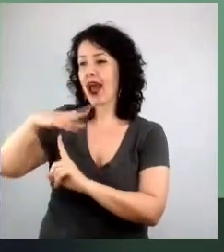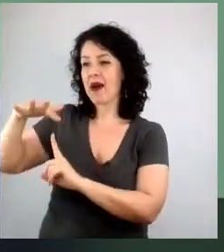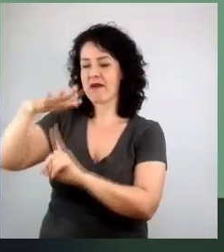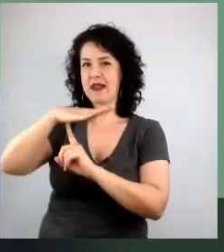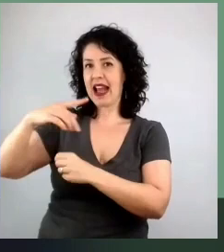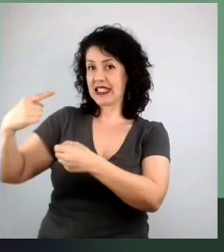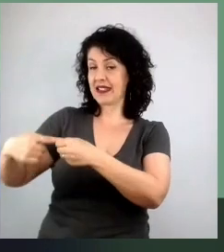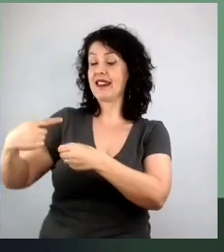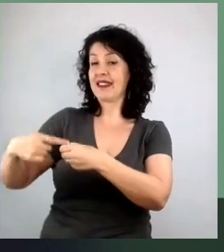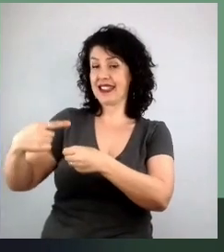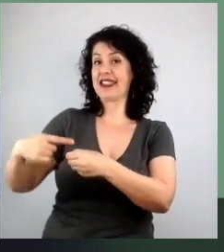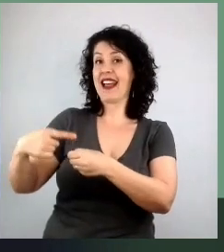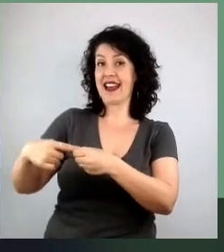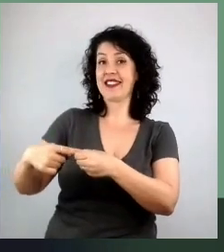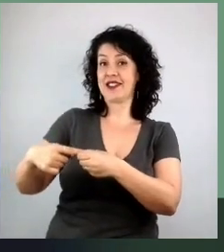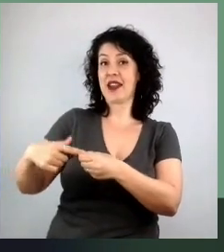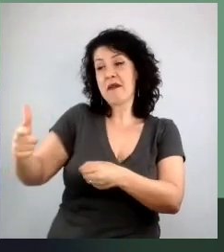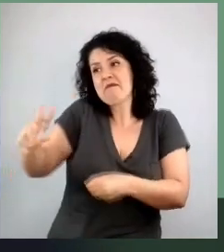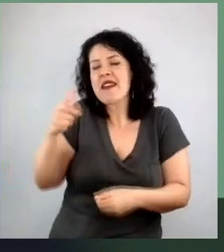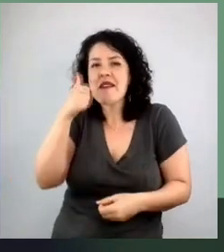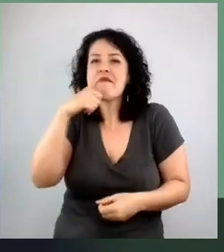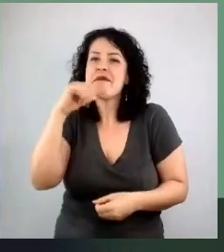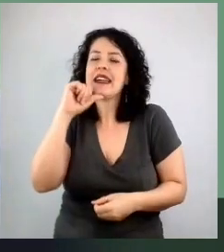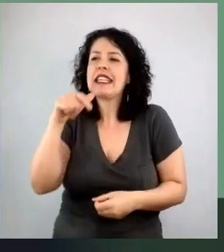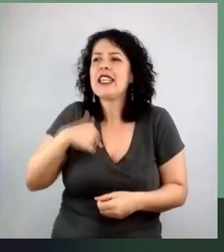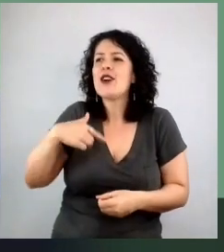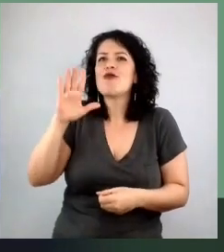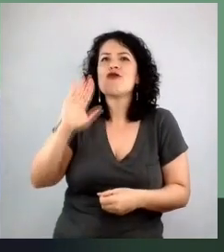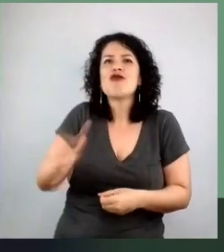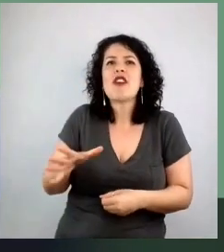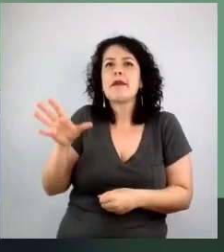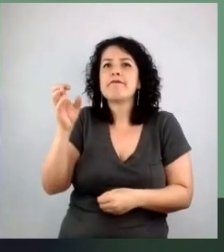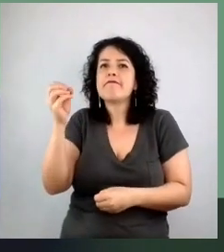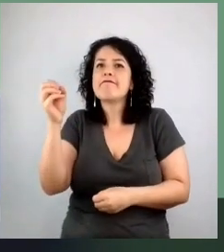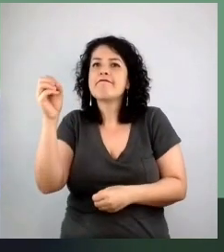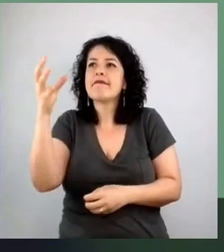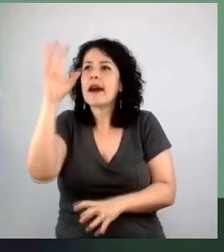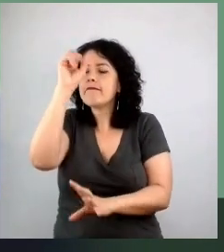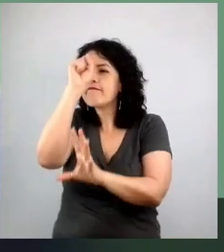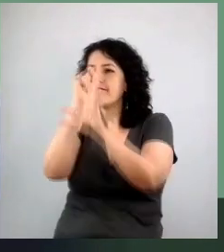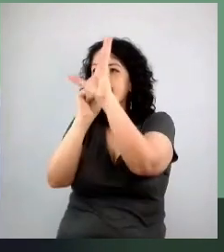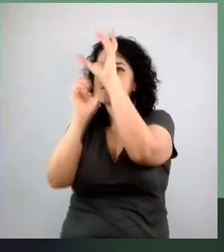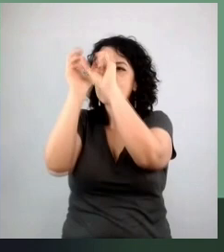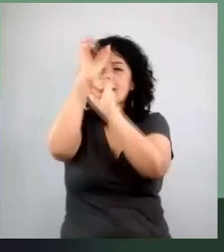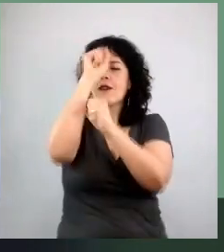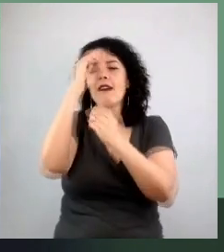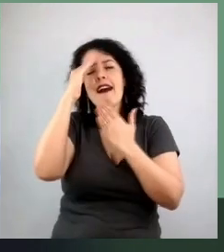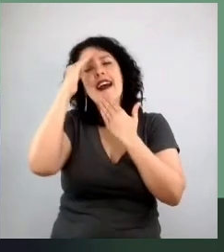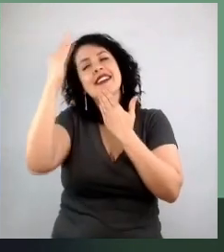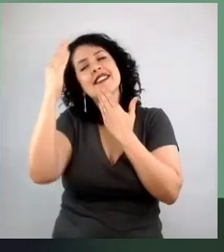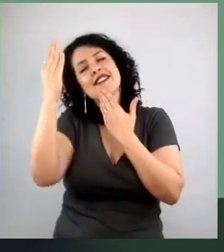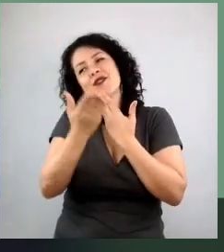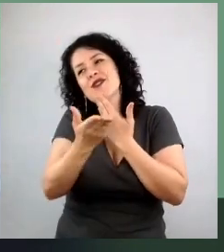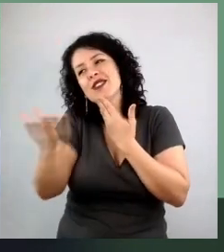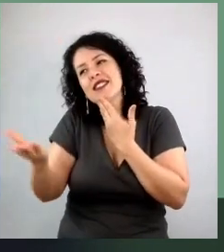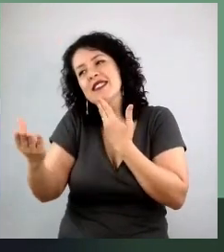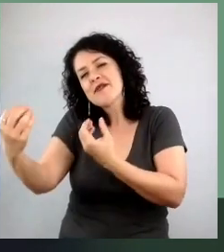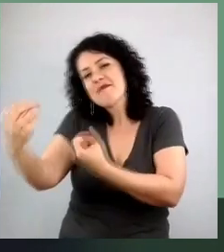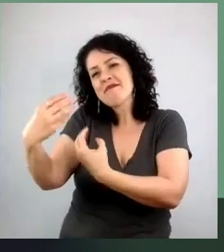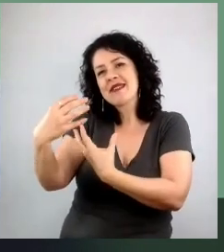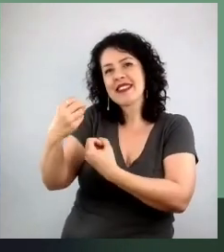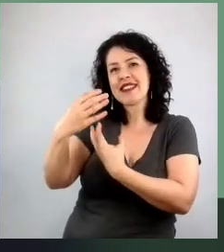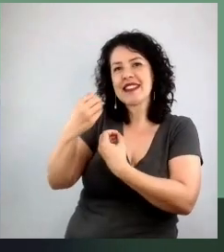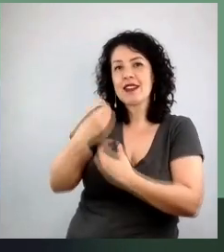e eu acho que eu já fui aprendendo desde lá, então eu agradeço isso que eles me ensinaram, e eu cheguei muito capaz